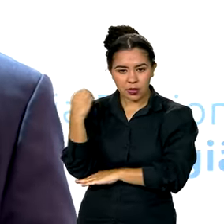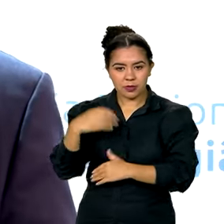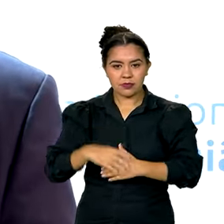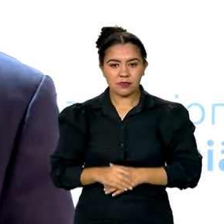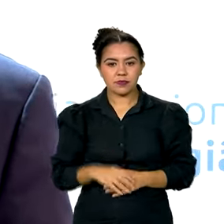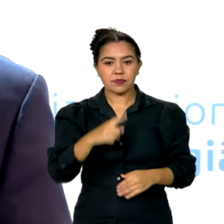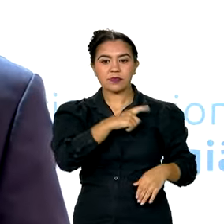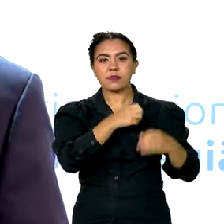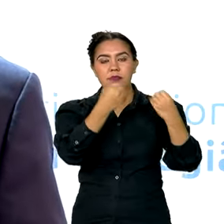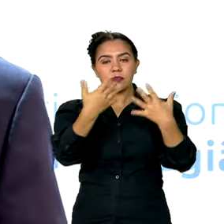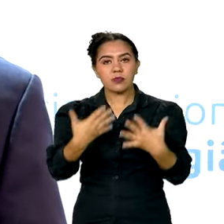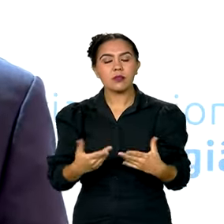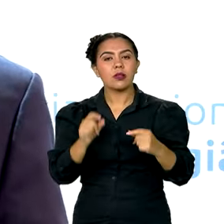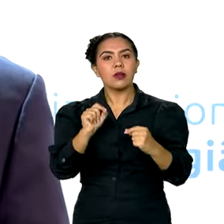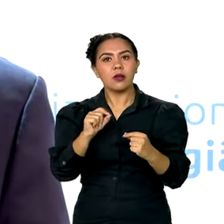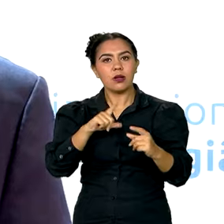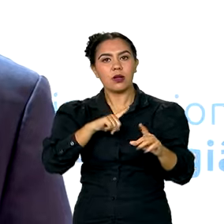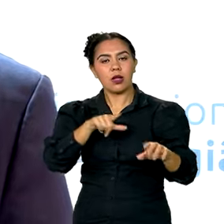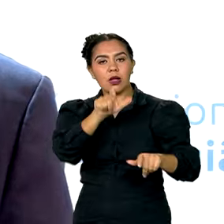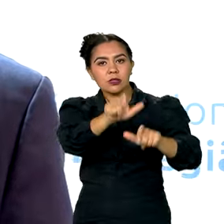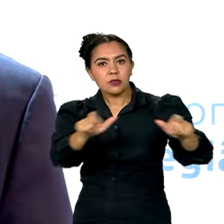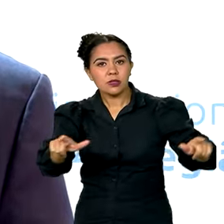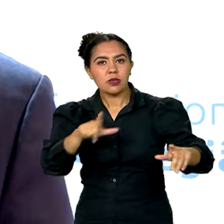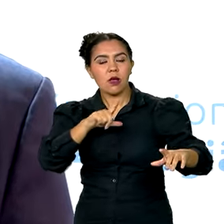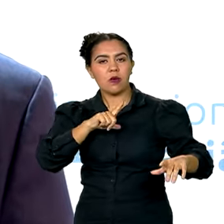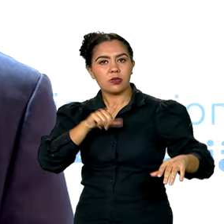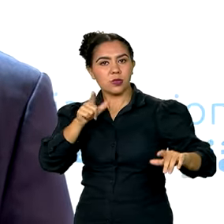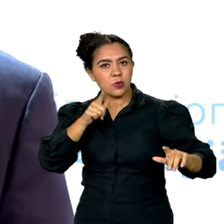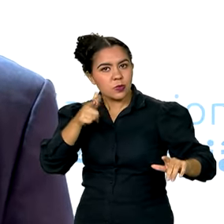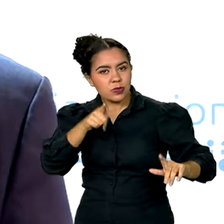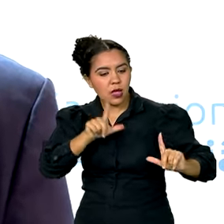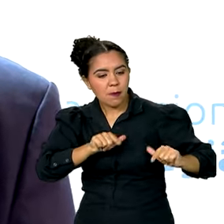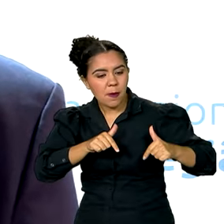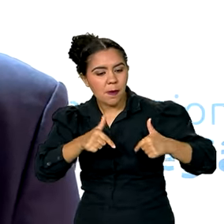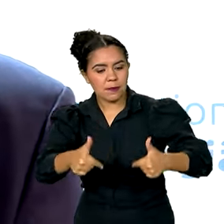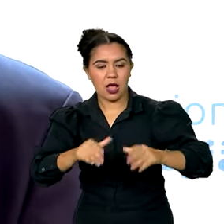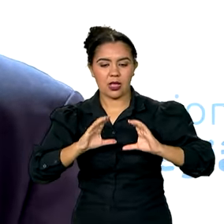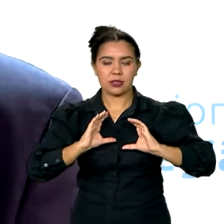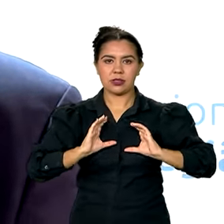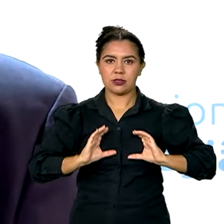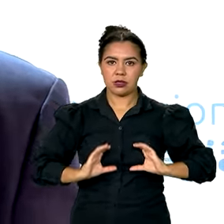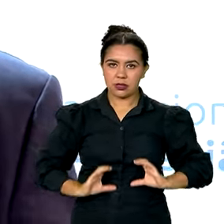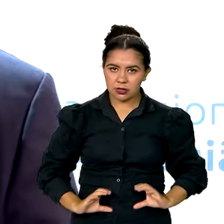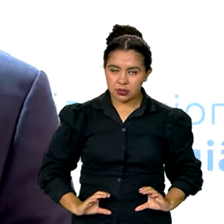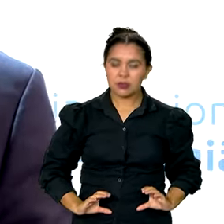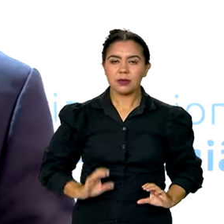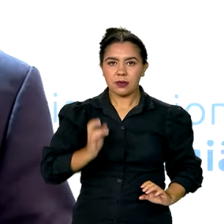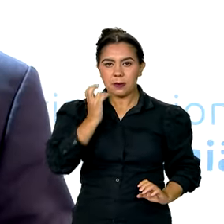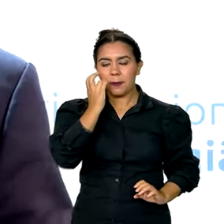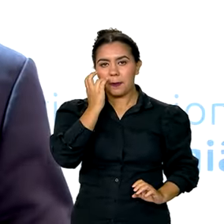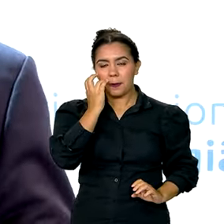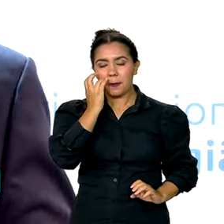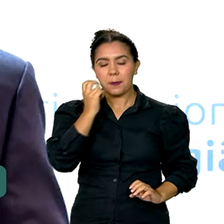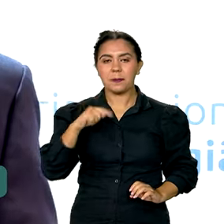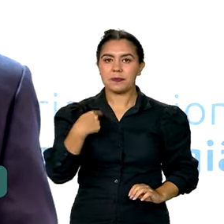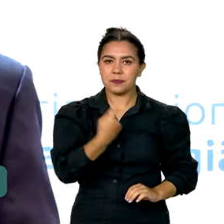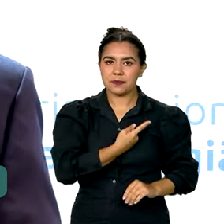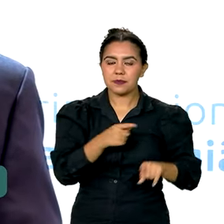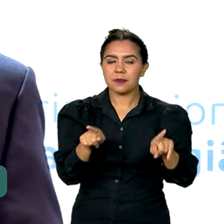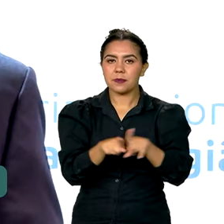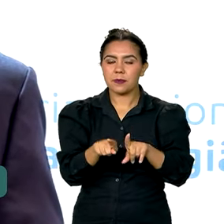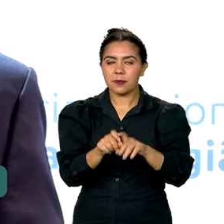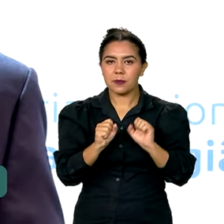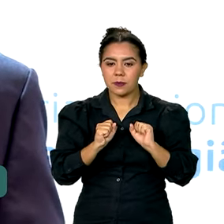as pessoas, a cidadania, faz com que seja possível parte da cidadania também que nós possamos